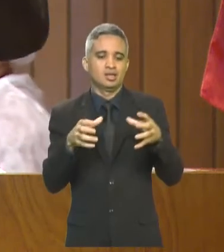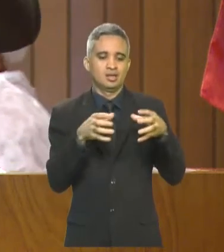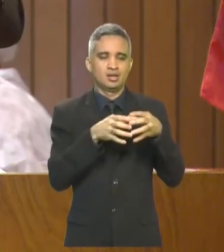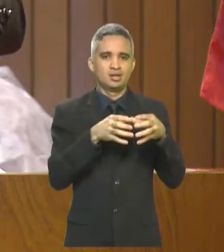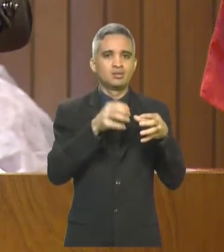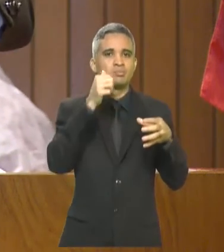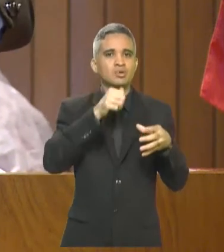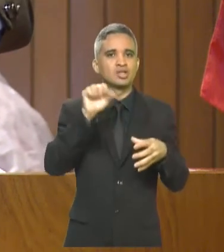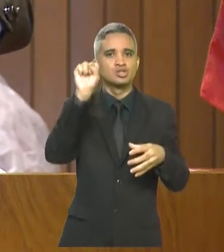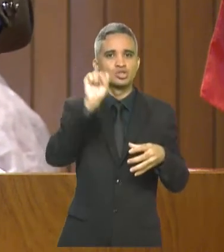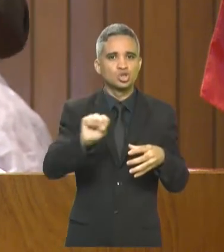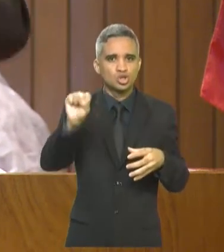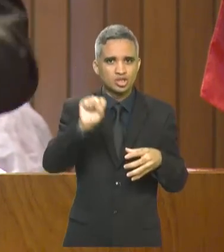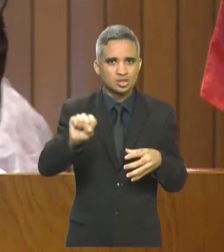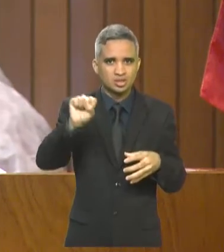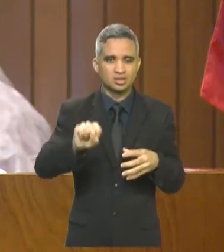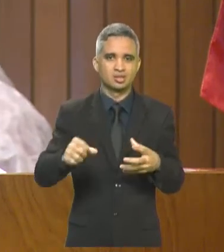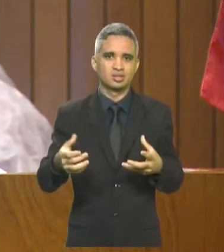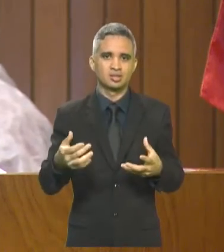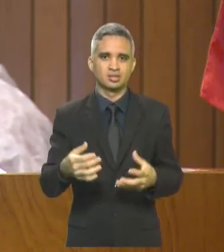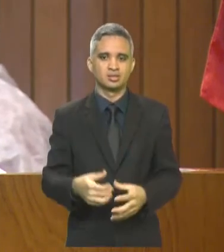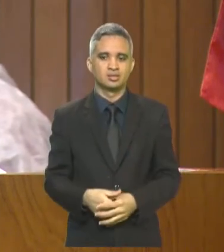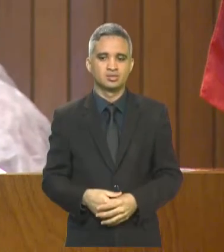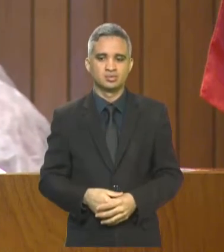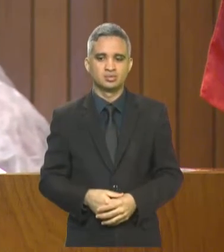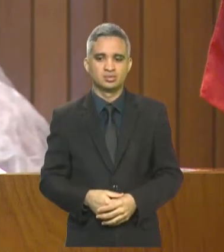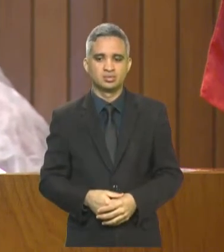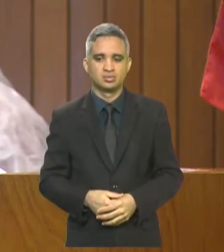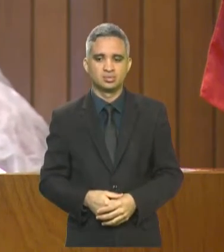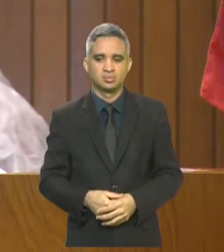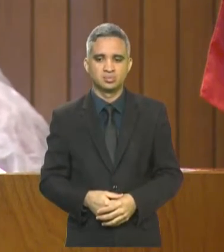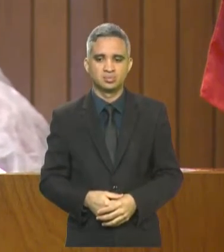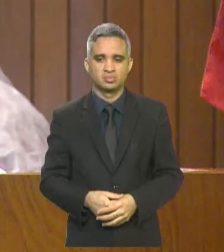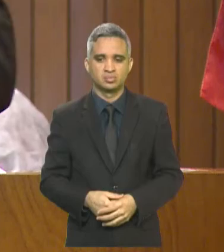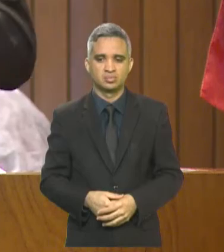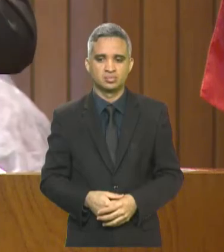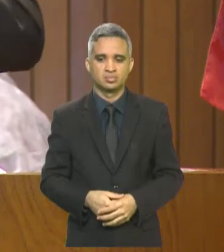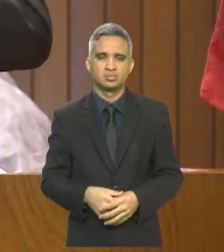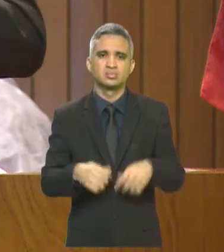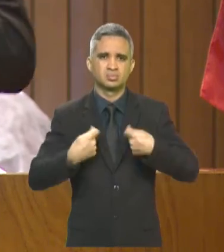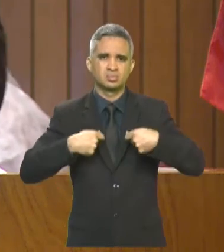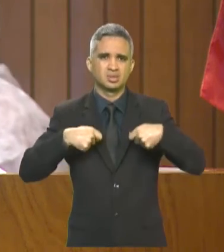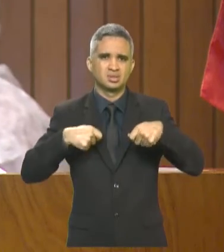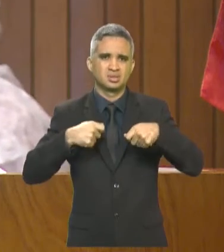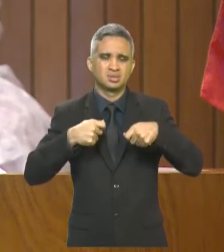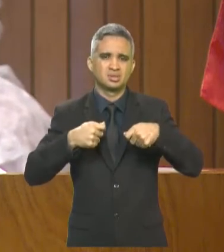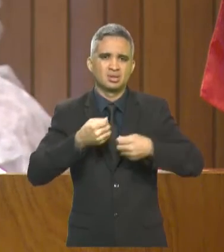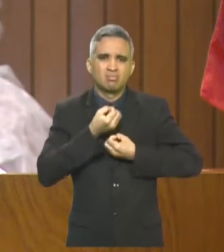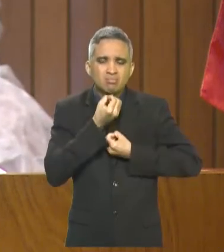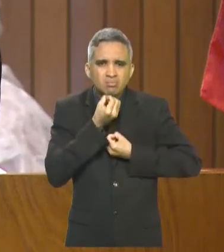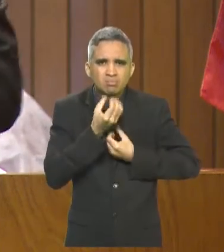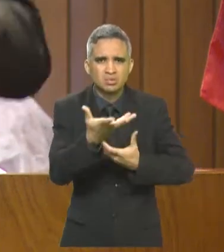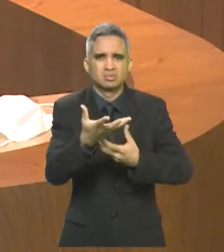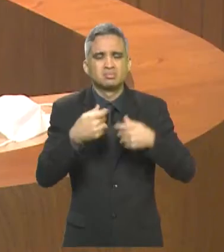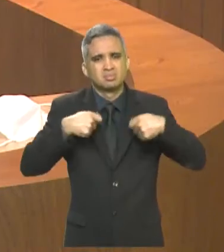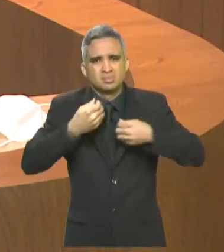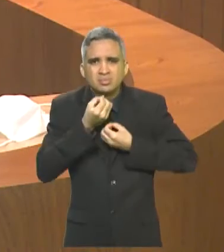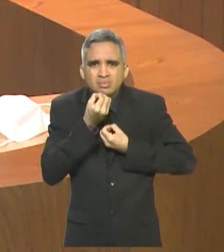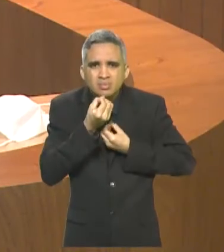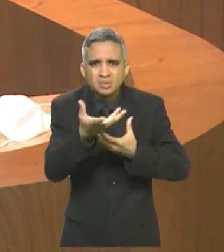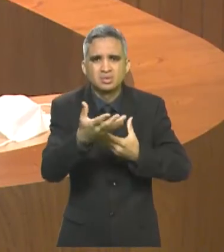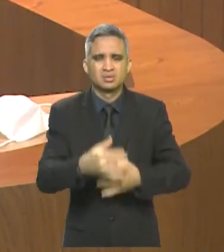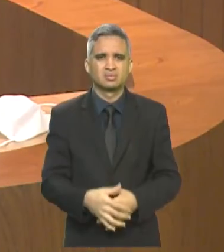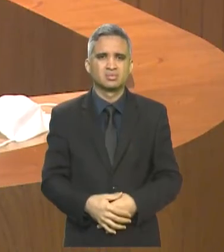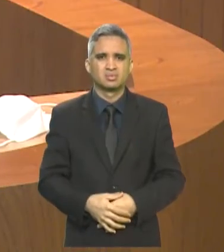Presidente, eu vou concluir, mas eu queria dizer para todos vocês, principalmente fazer um desabafo, é muito